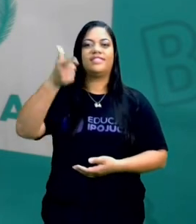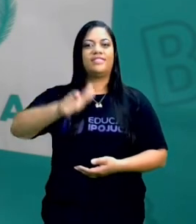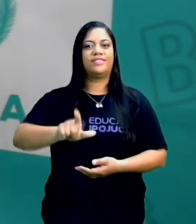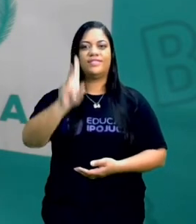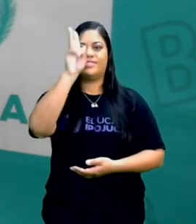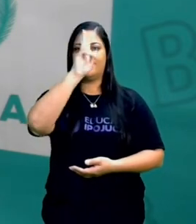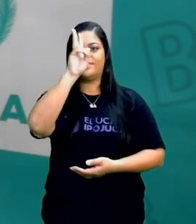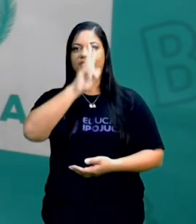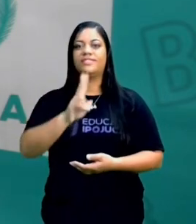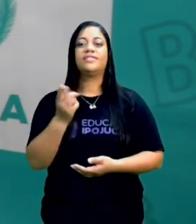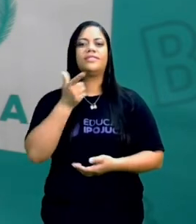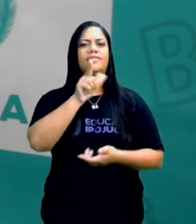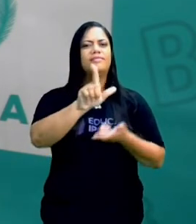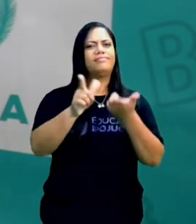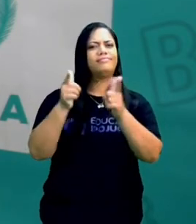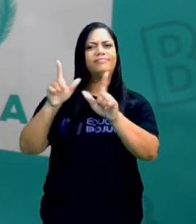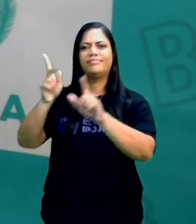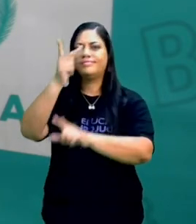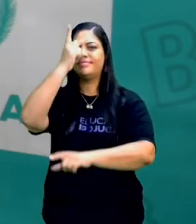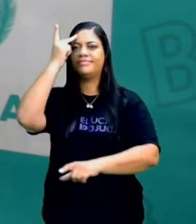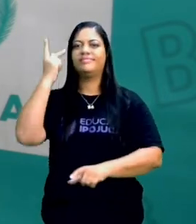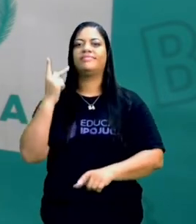historinha para outras pessoas.